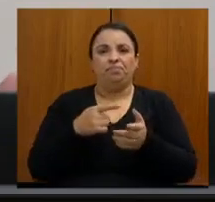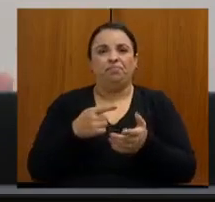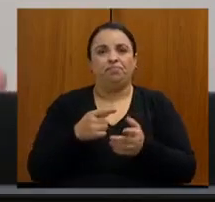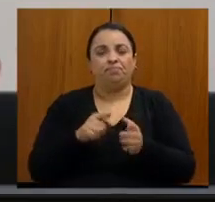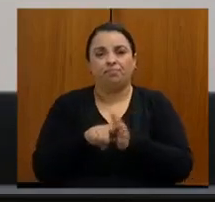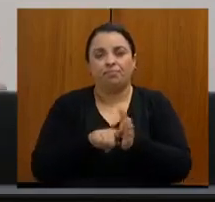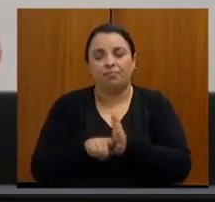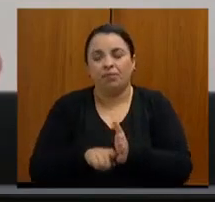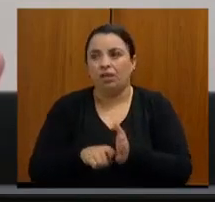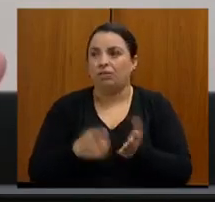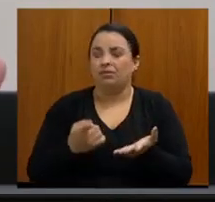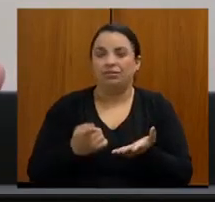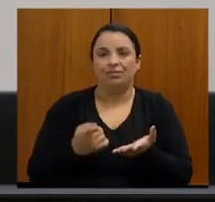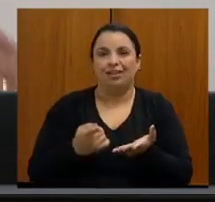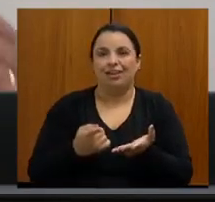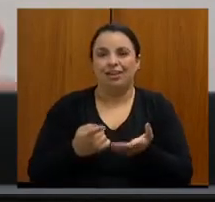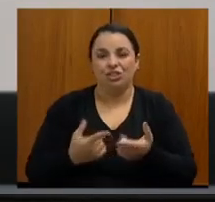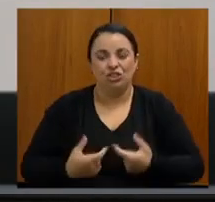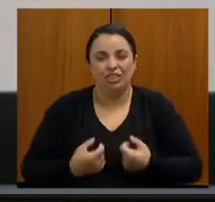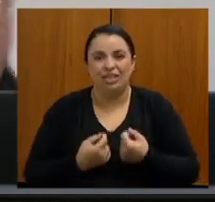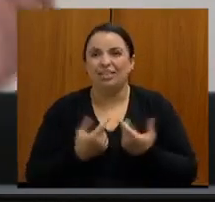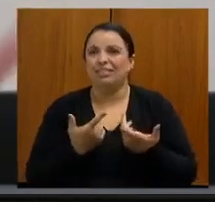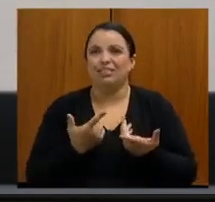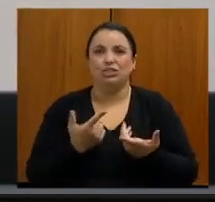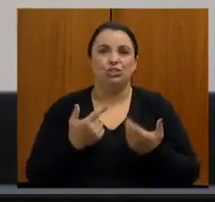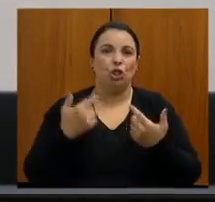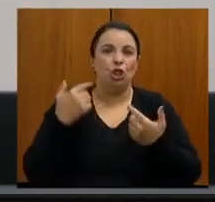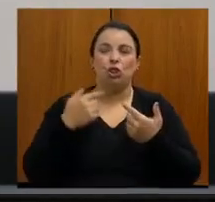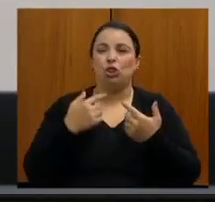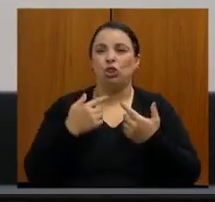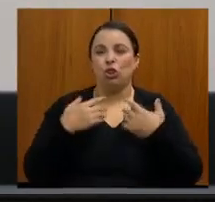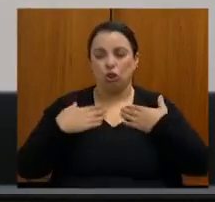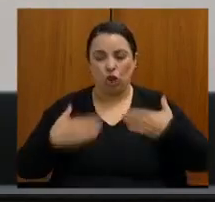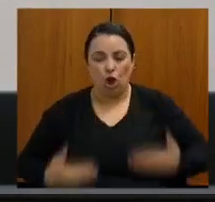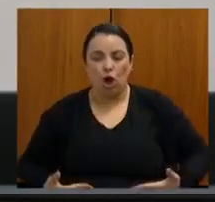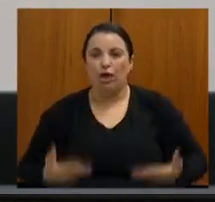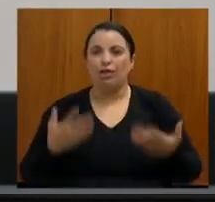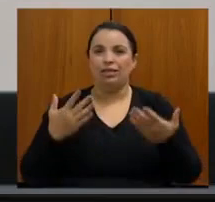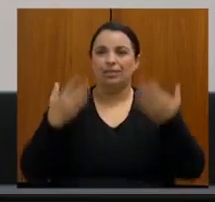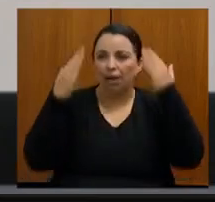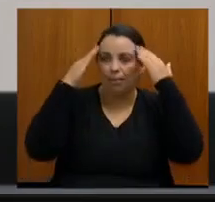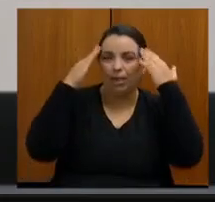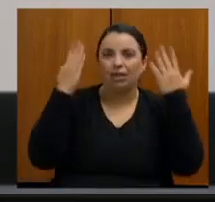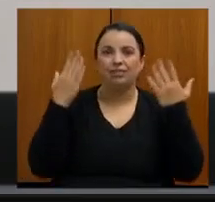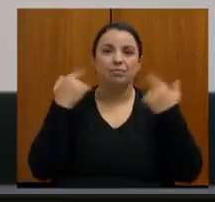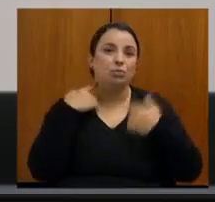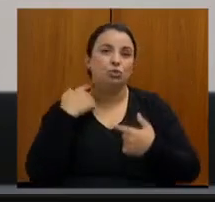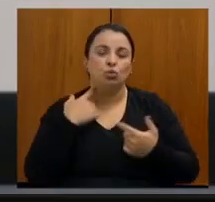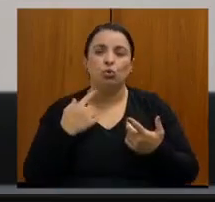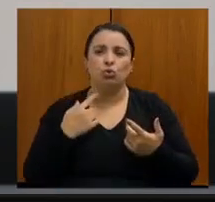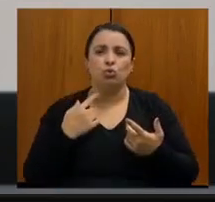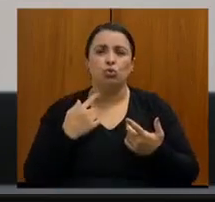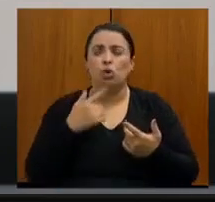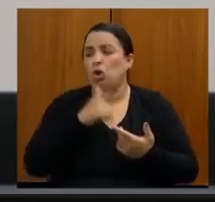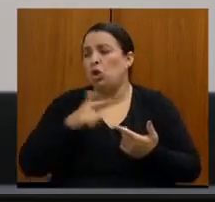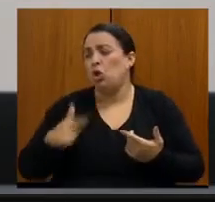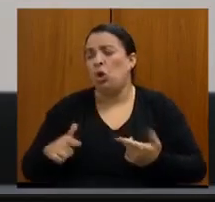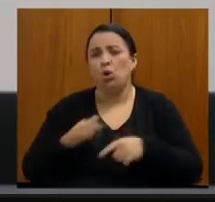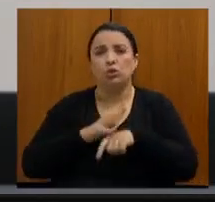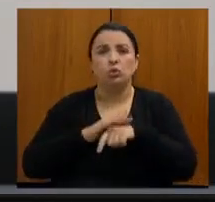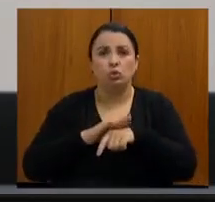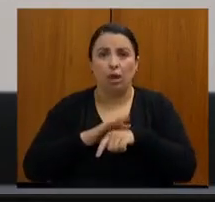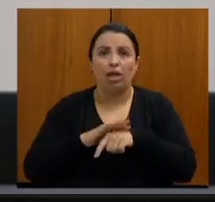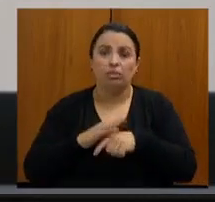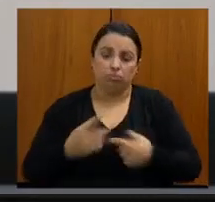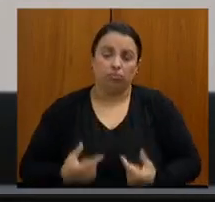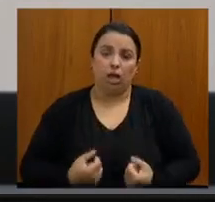tumores de cabeça e pescoço, mama, de todas as outras doenças oncológicas. Porque esse centro não ficaria